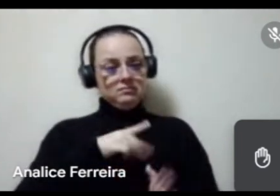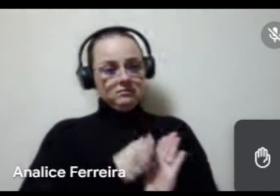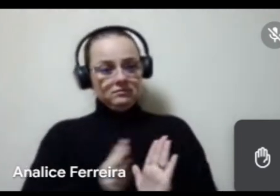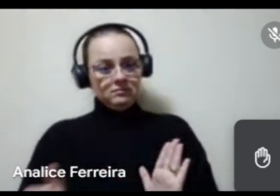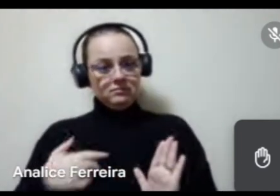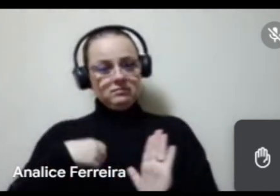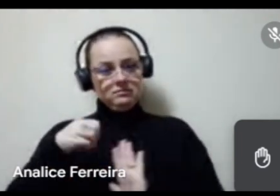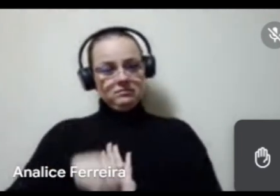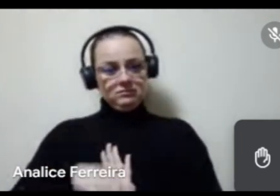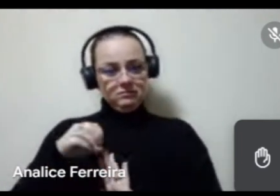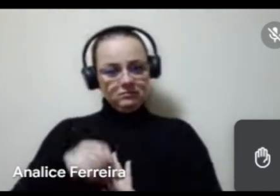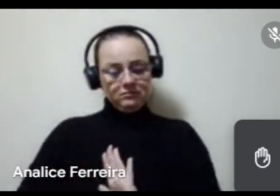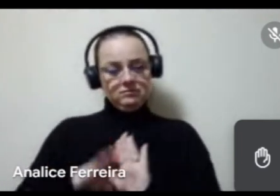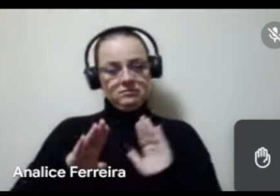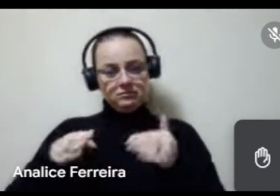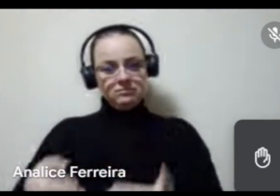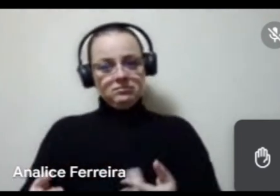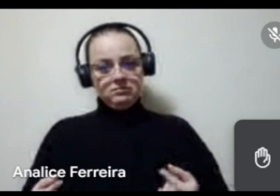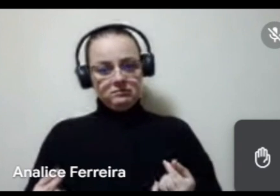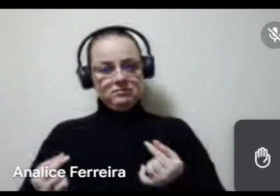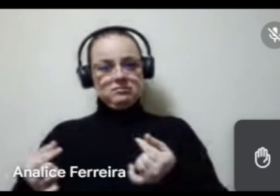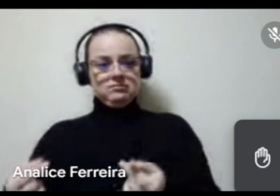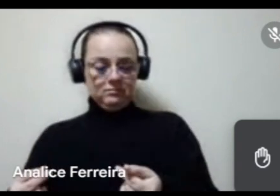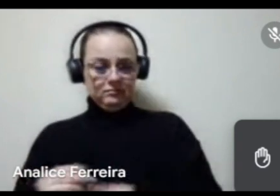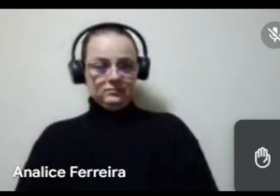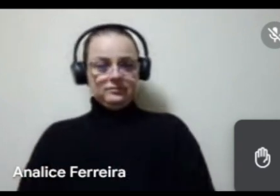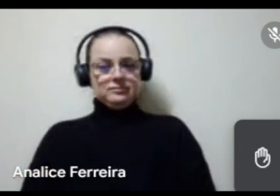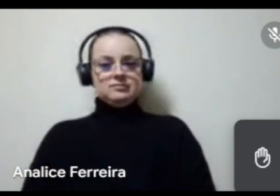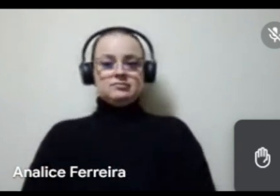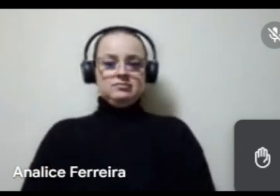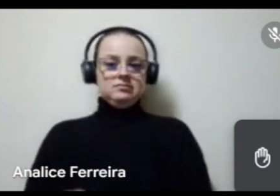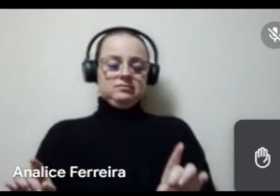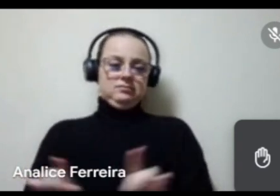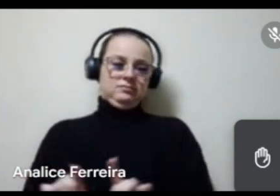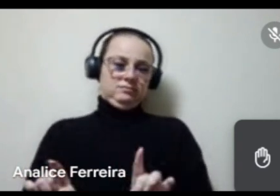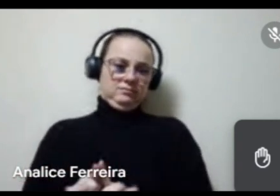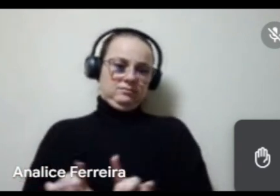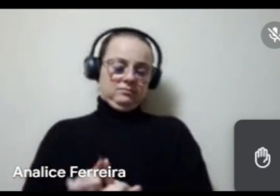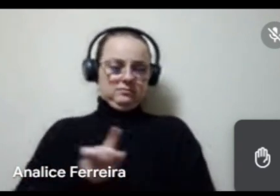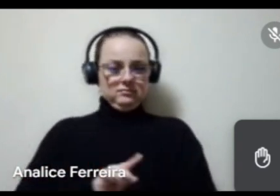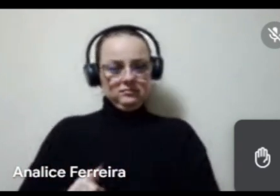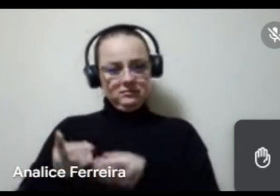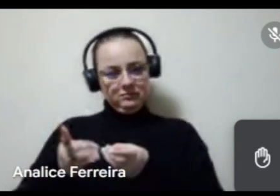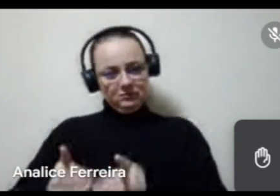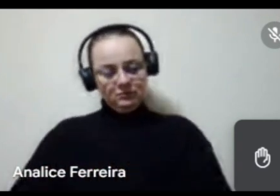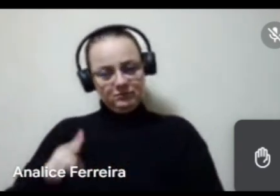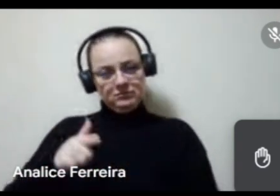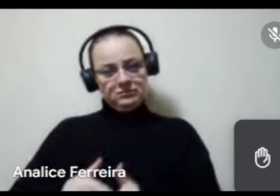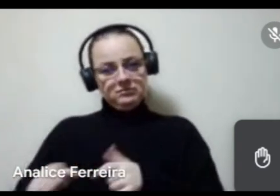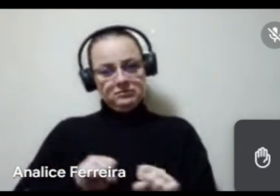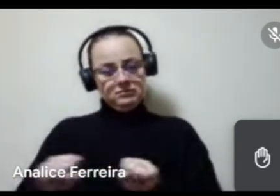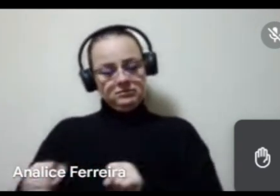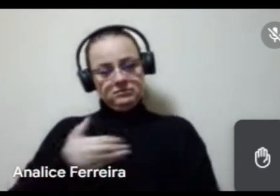beneficiários na destinação dos recursos e a gestão democrática compartilhada dos poderes